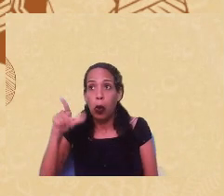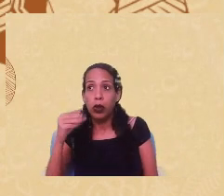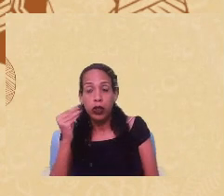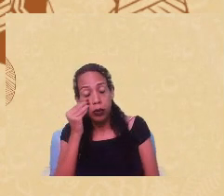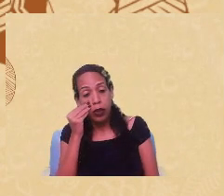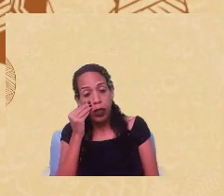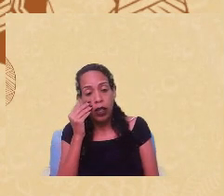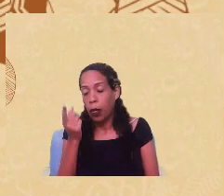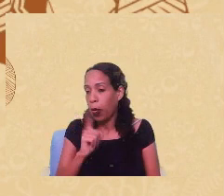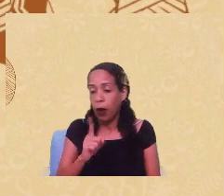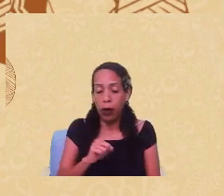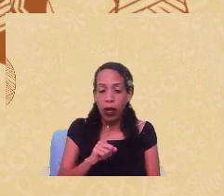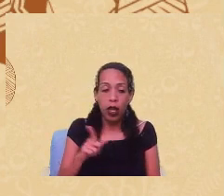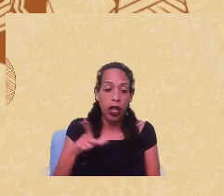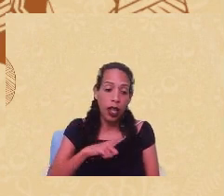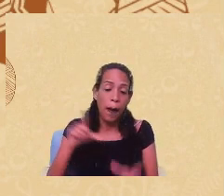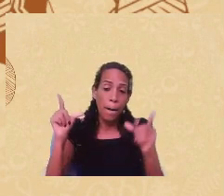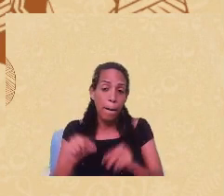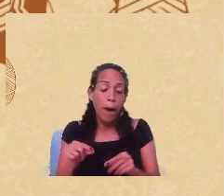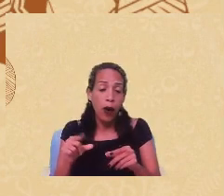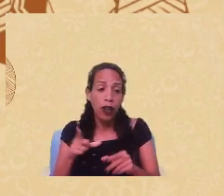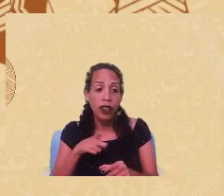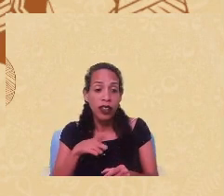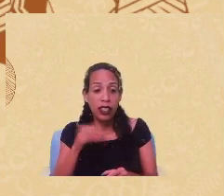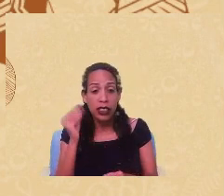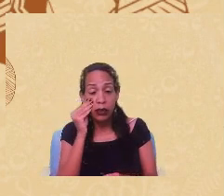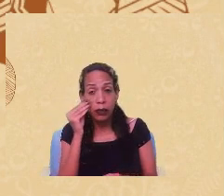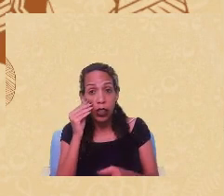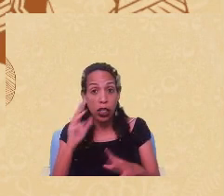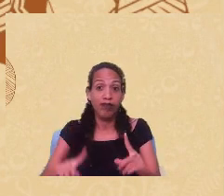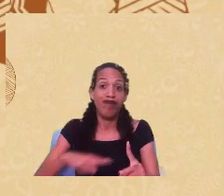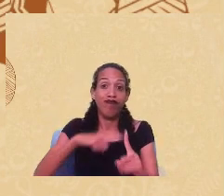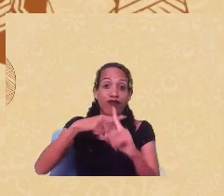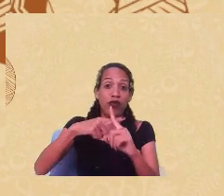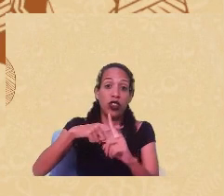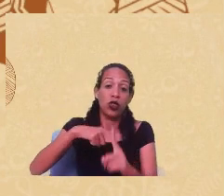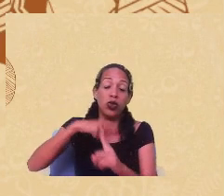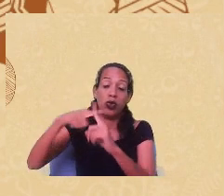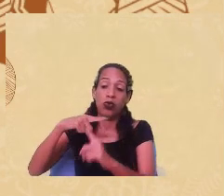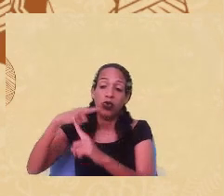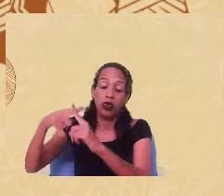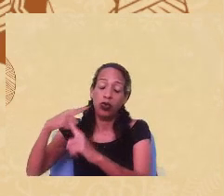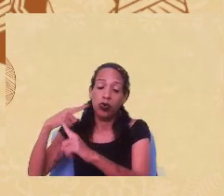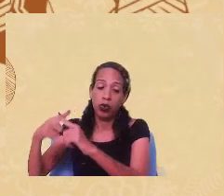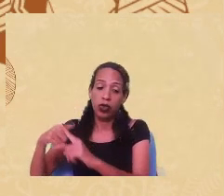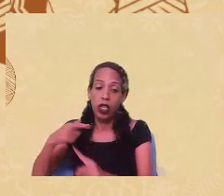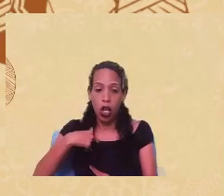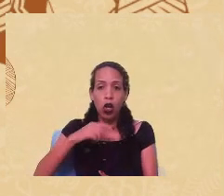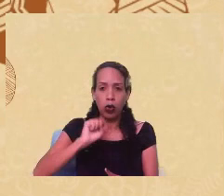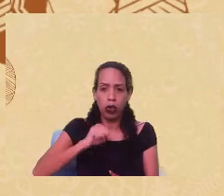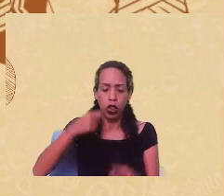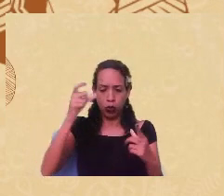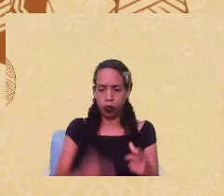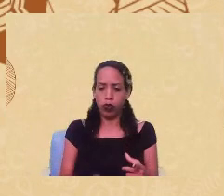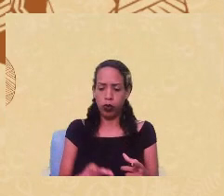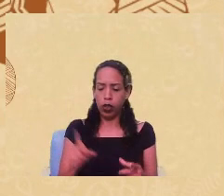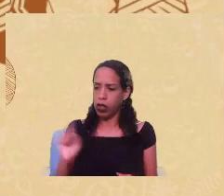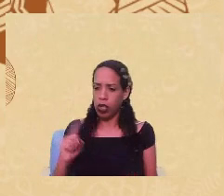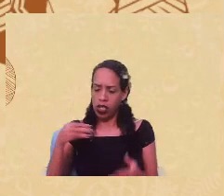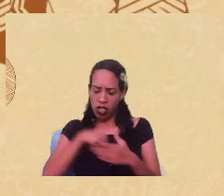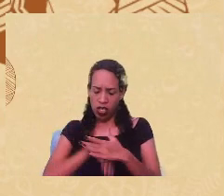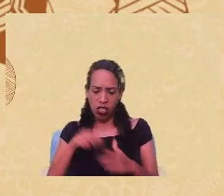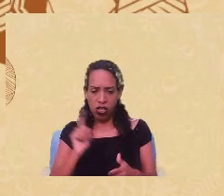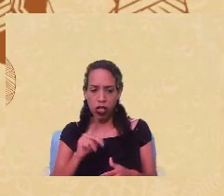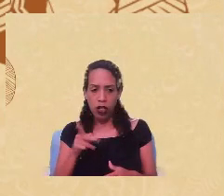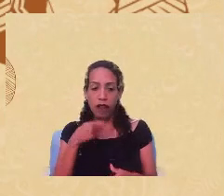tampouco é uma experiência matrimática de somativa, né, de somatória. Então, eu sou isso, mas isso... Não, não é isso, né, a gente